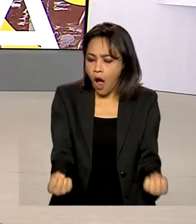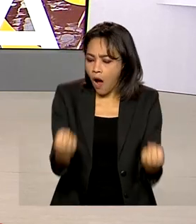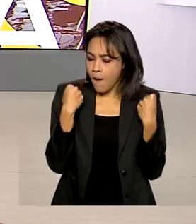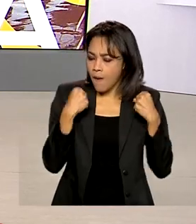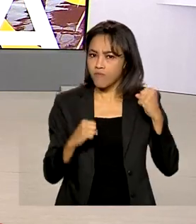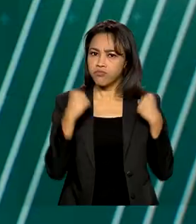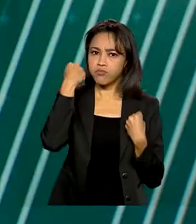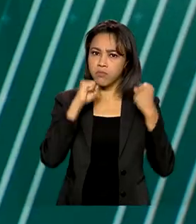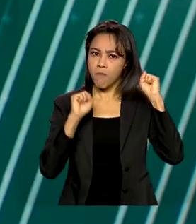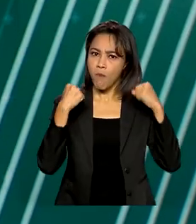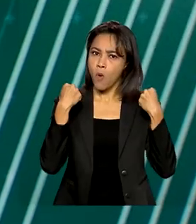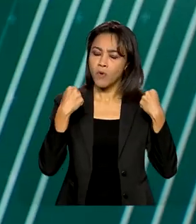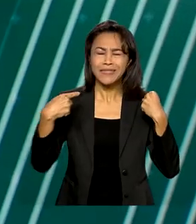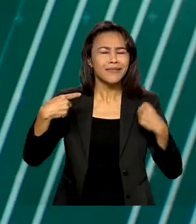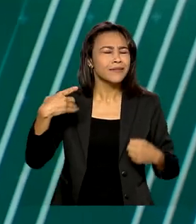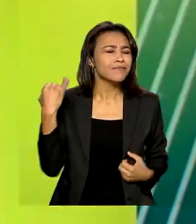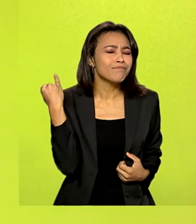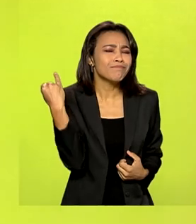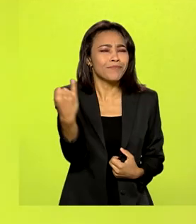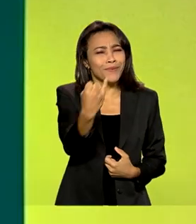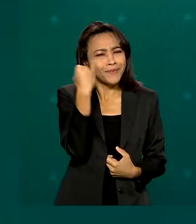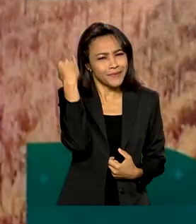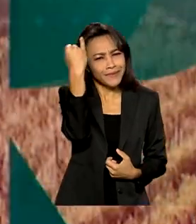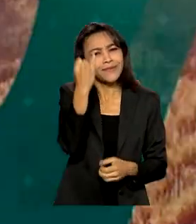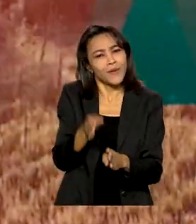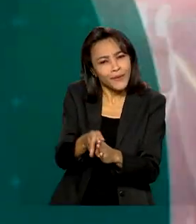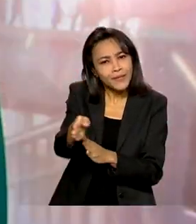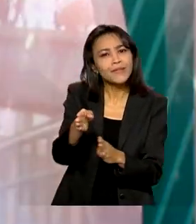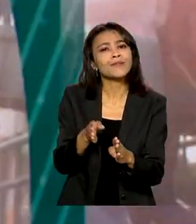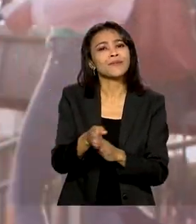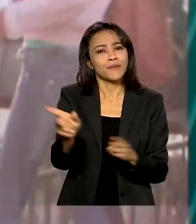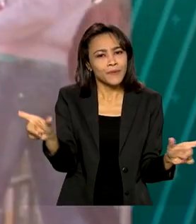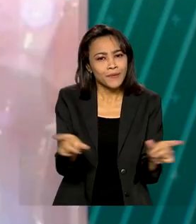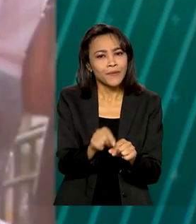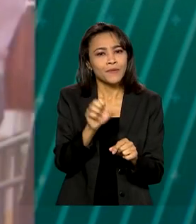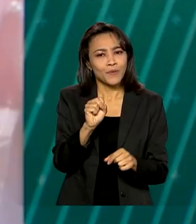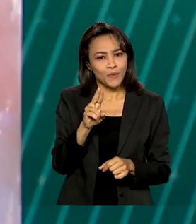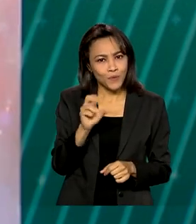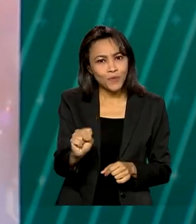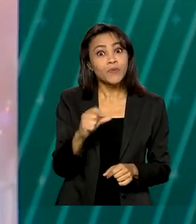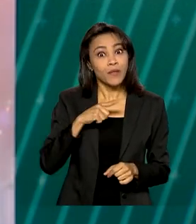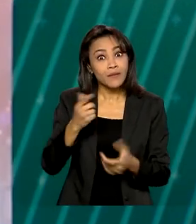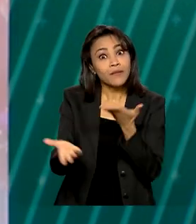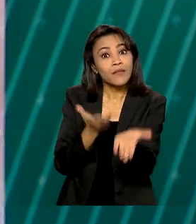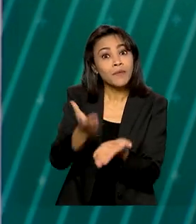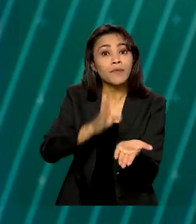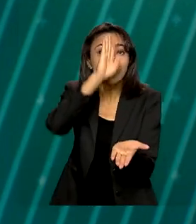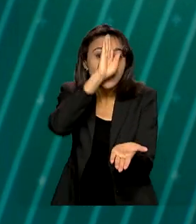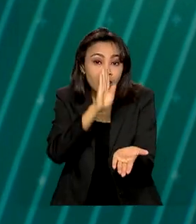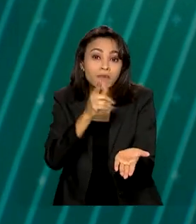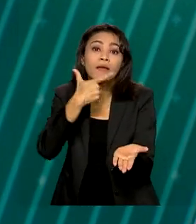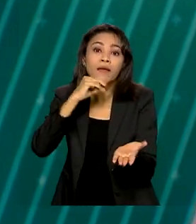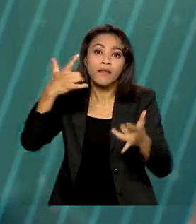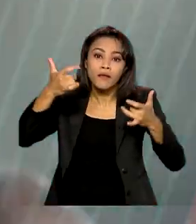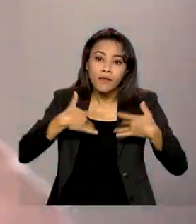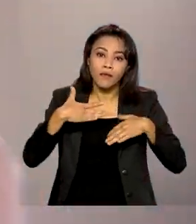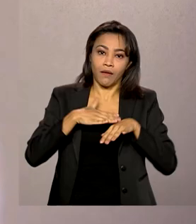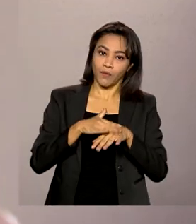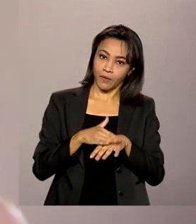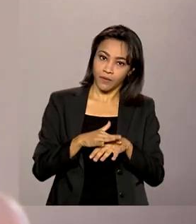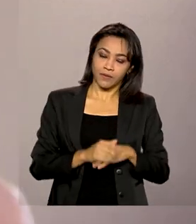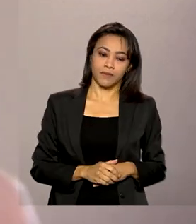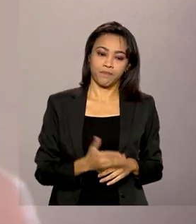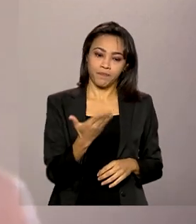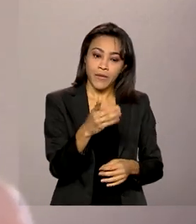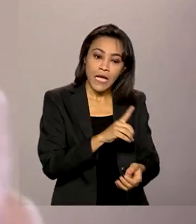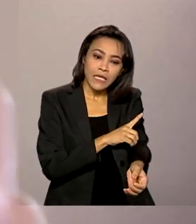fundamental. Esta é uma das recomendações do SUS, que oferece tratamento gratuito aos pacientes. O